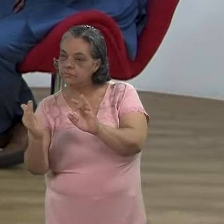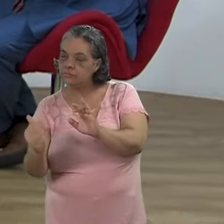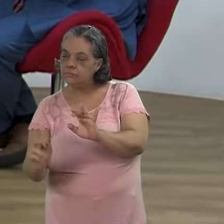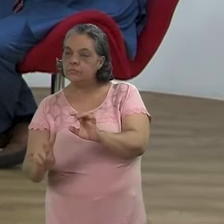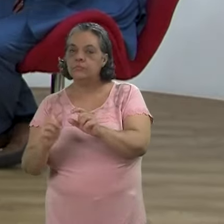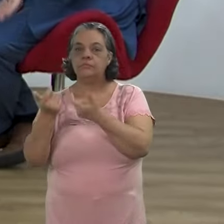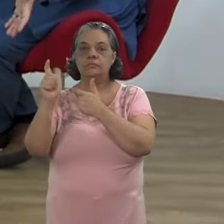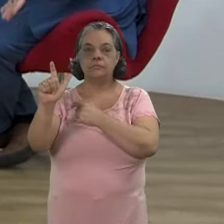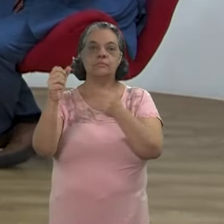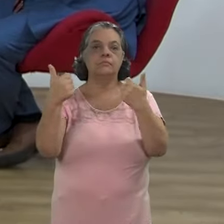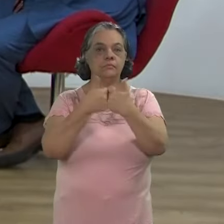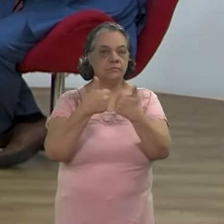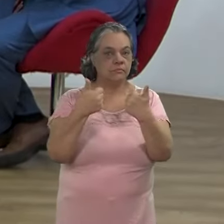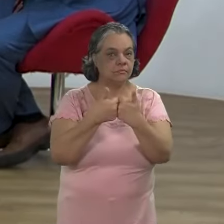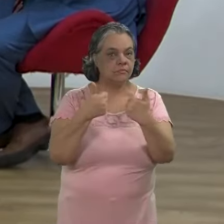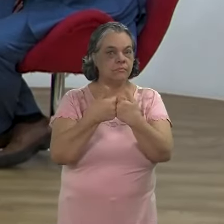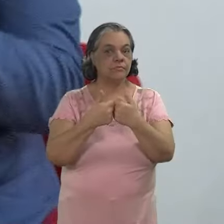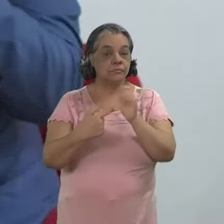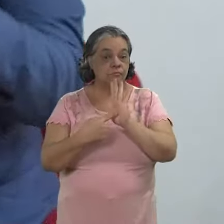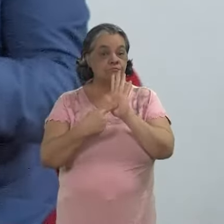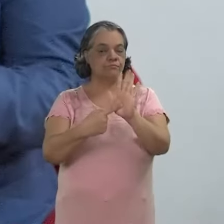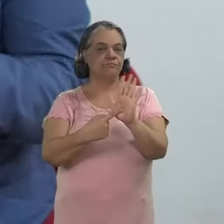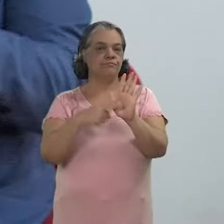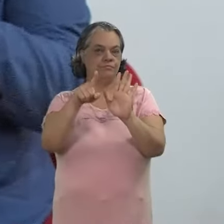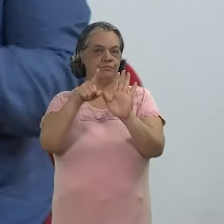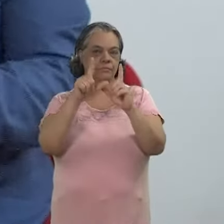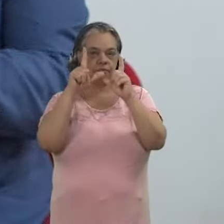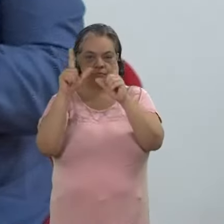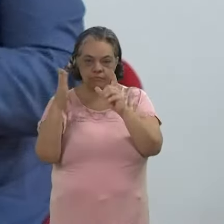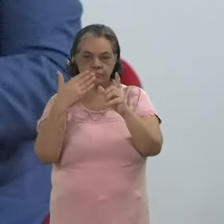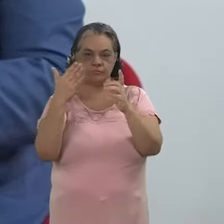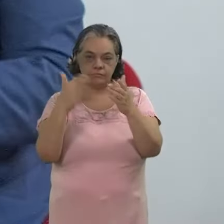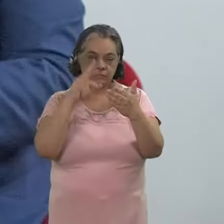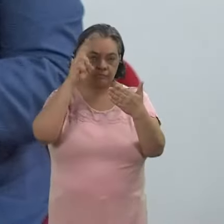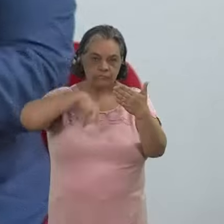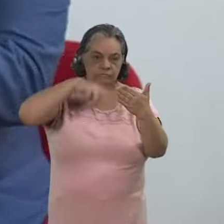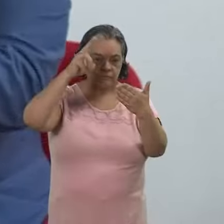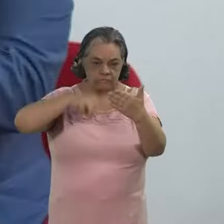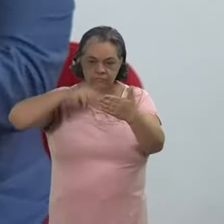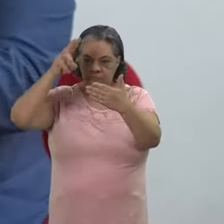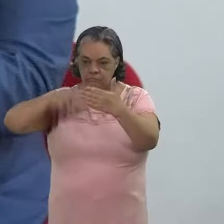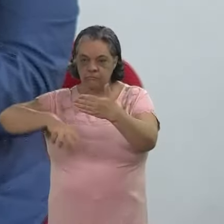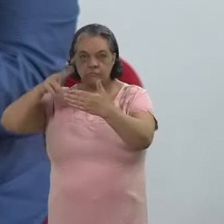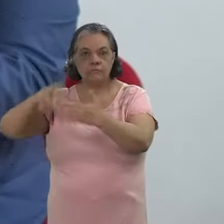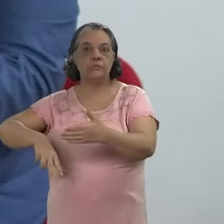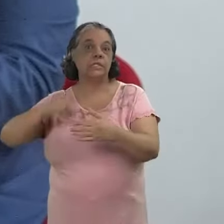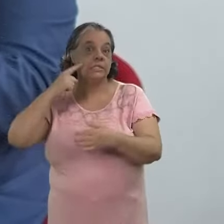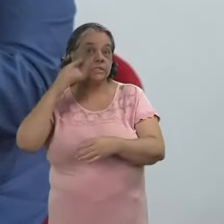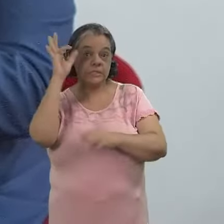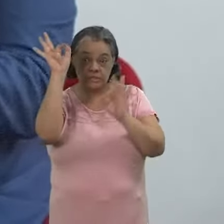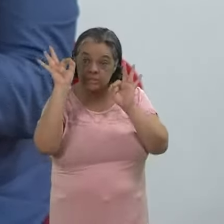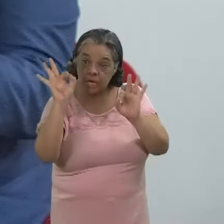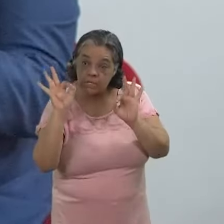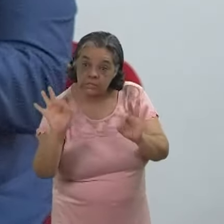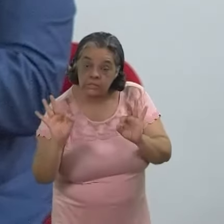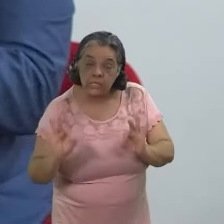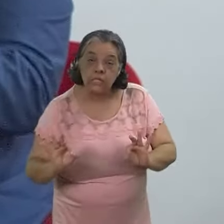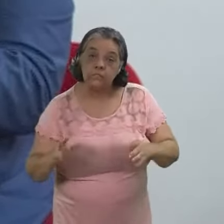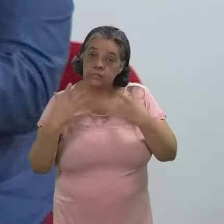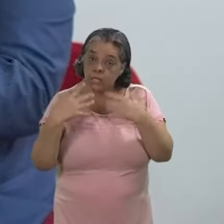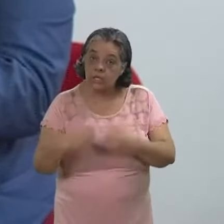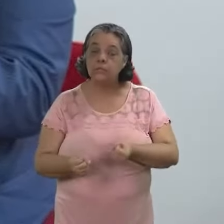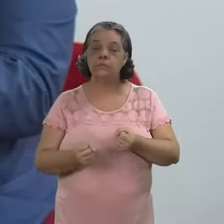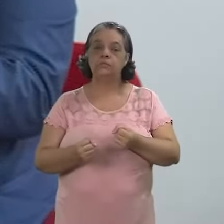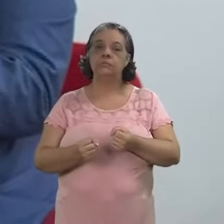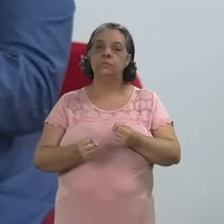mas mesmo que venha de outro tribunal venha que suba ou desça você tem que bater folha a folha dentro de um arquivo digital para saber se de fato